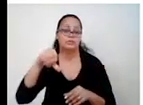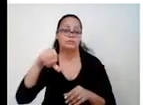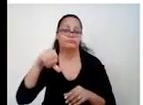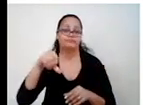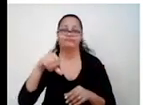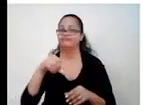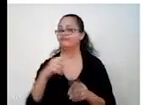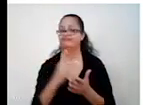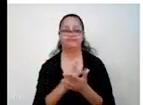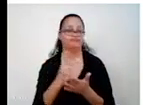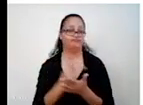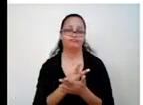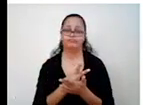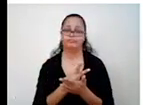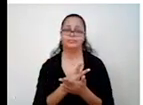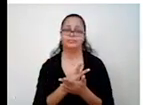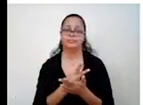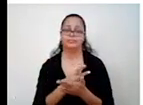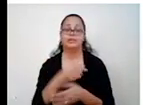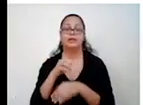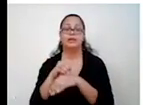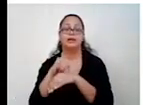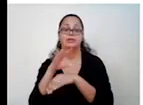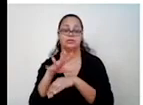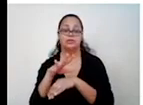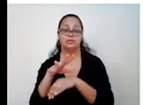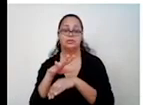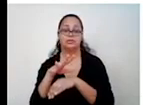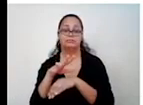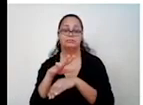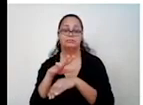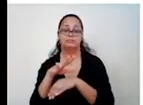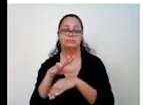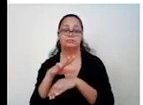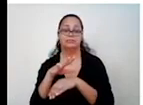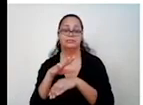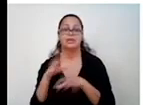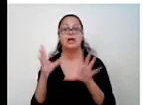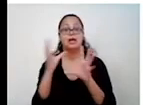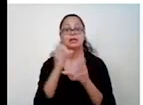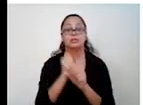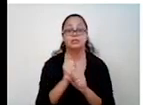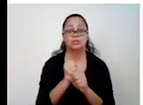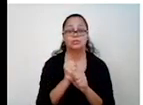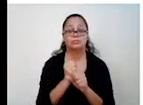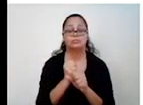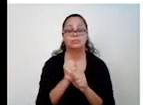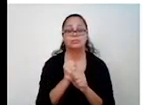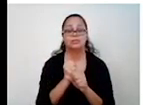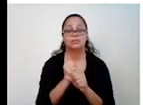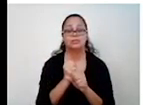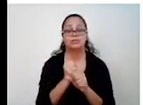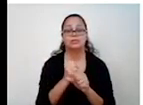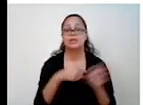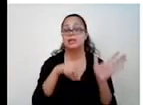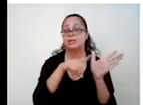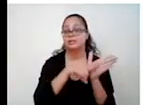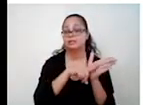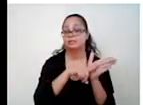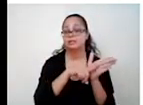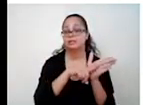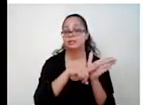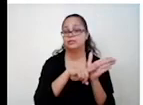Né? Tem que dar menos 9. Então, aqui a dica, né? Se o sinal da soma... O sinal da soma seria